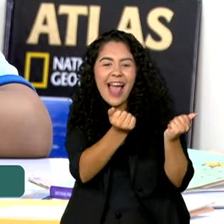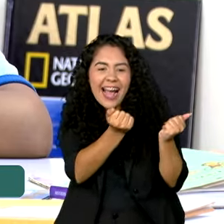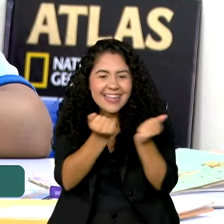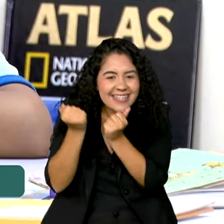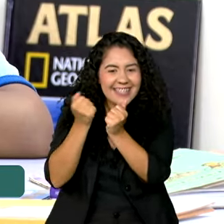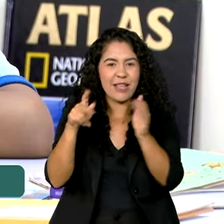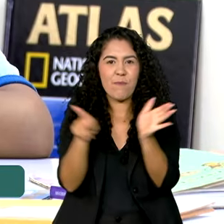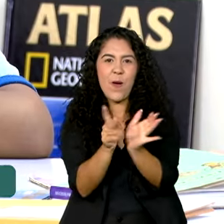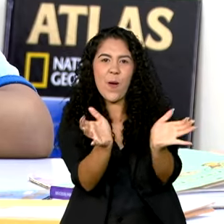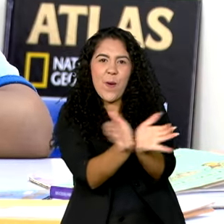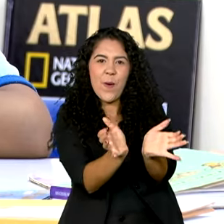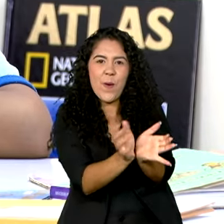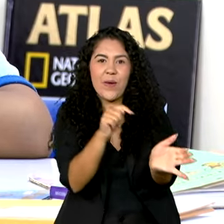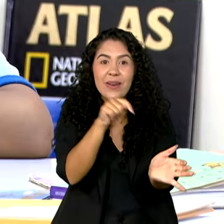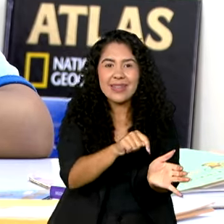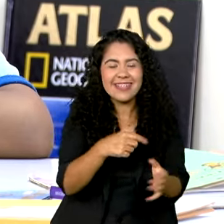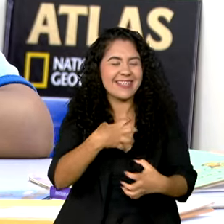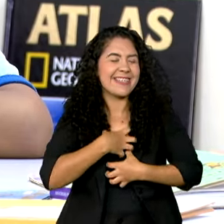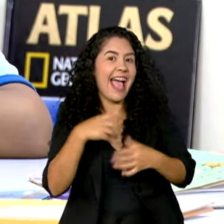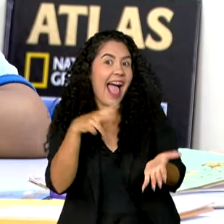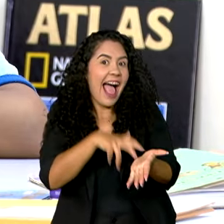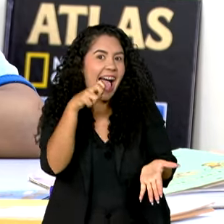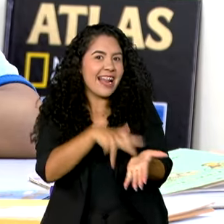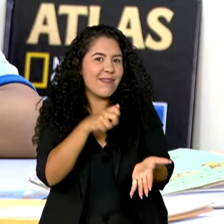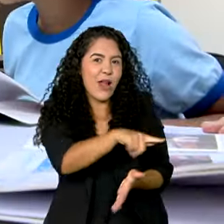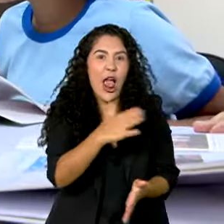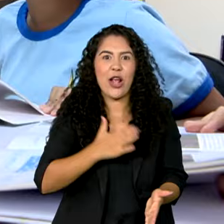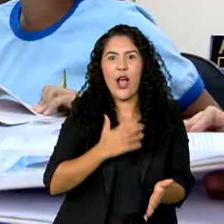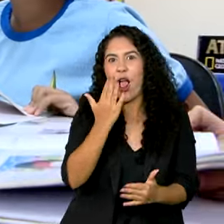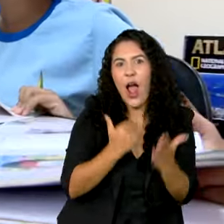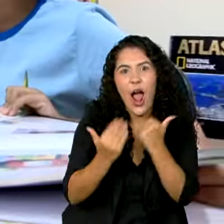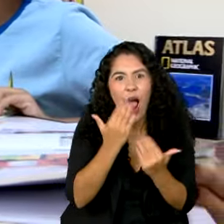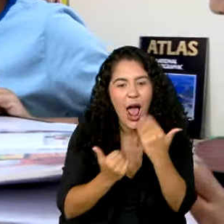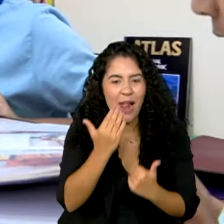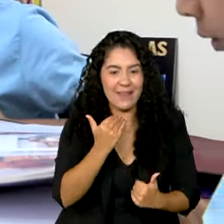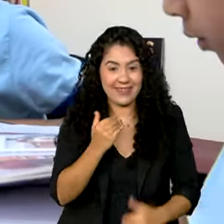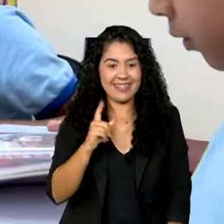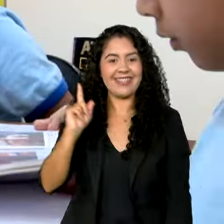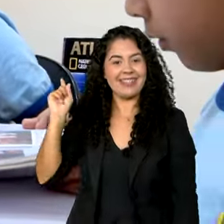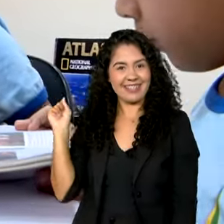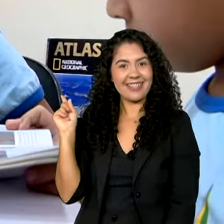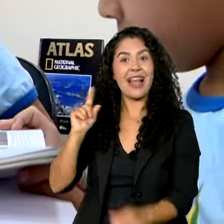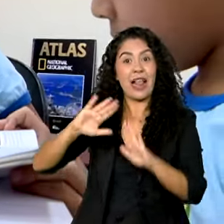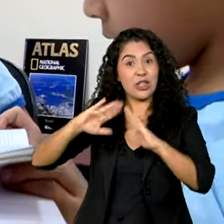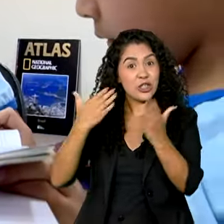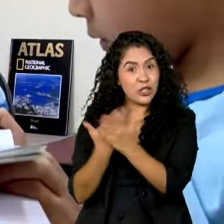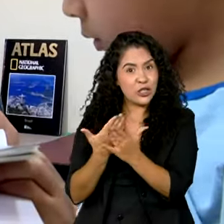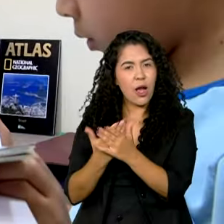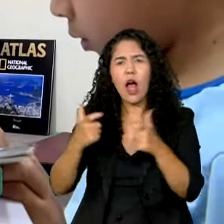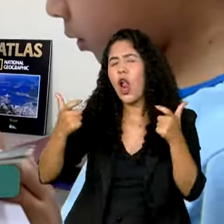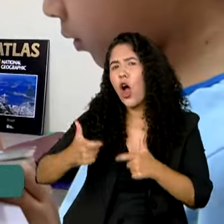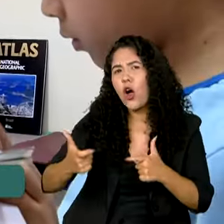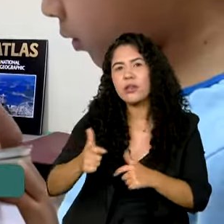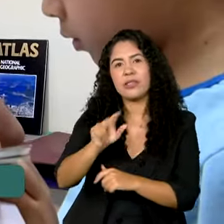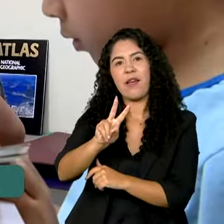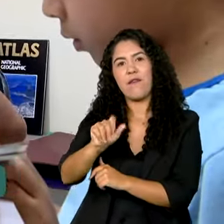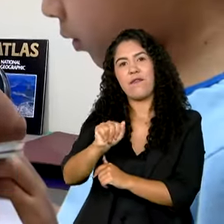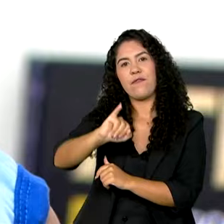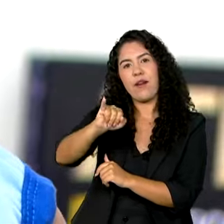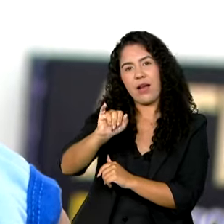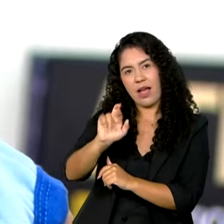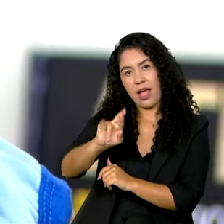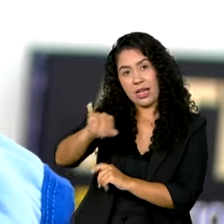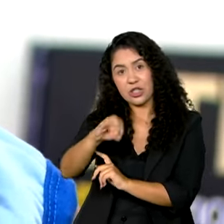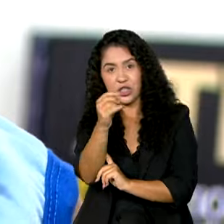Ela é muito animada e gosta muito de comer. Na escola do Pedro e da Nicole, no Varjão, cidade a cerca de 13